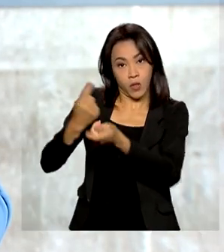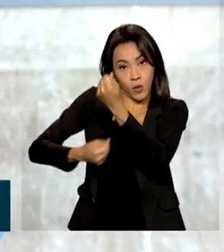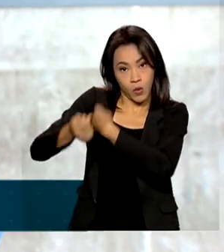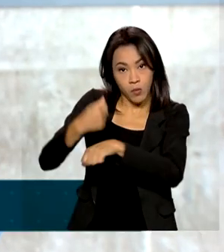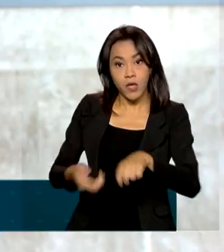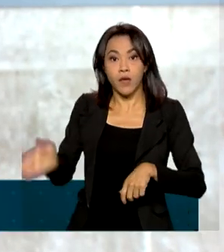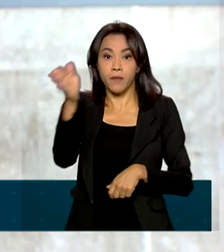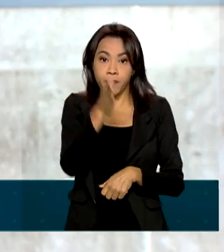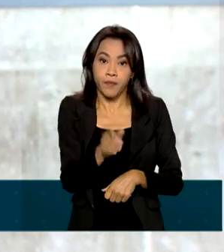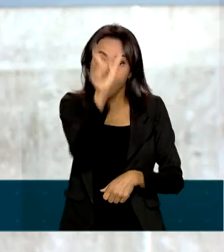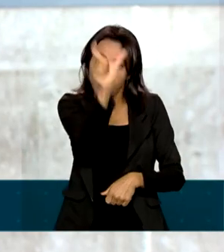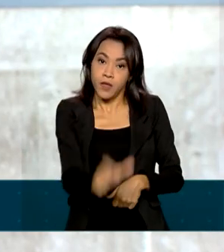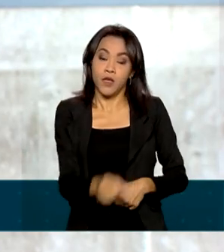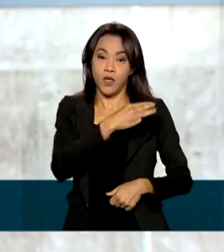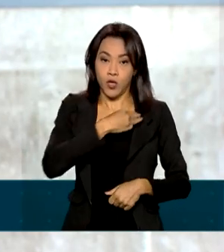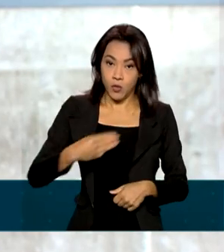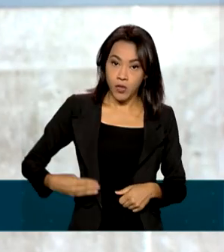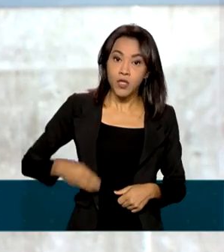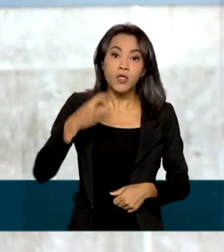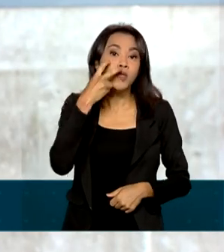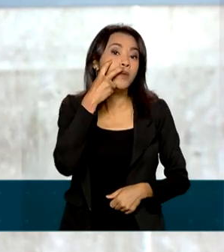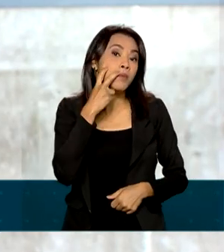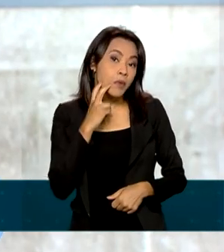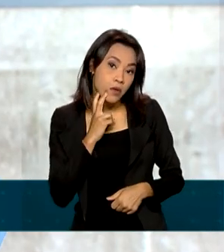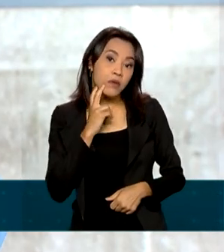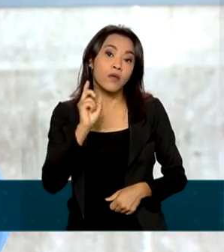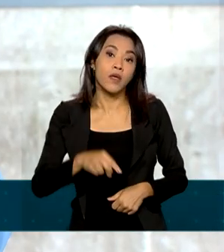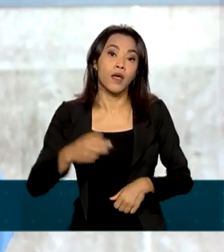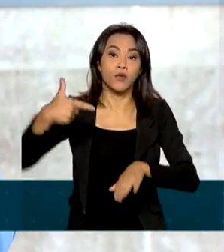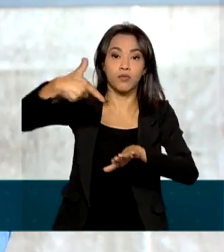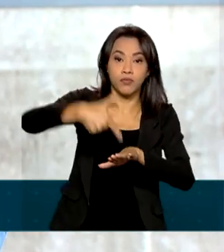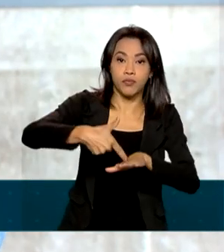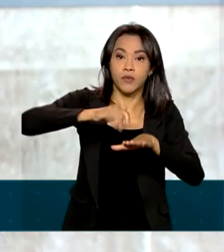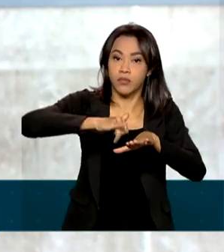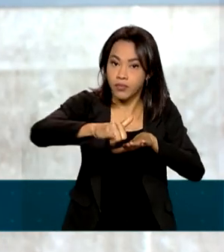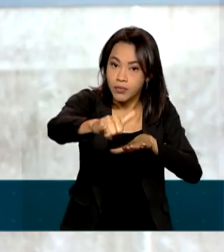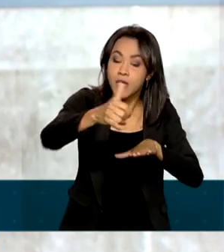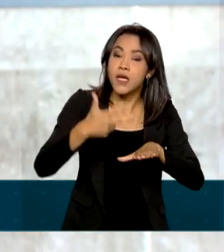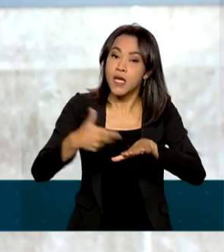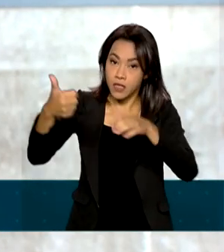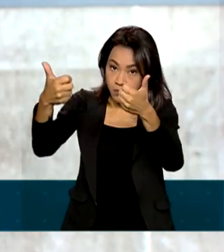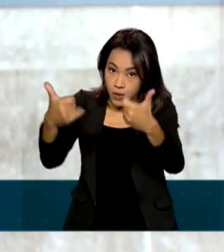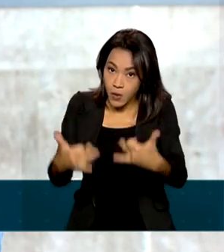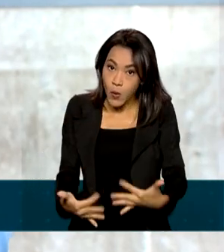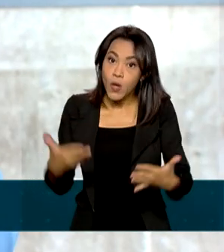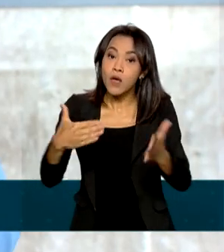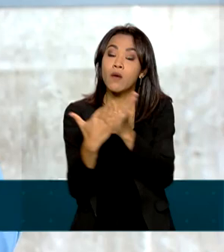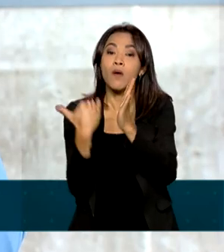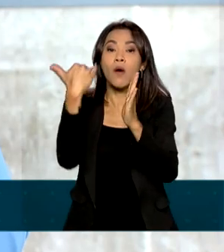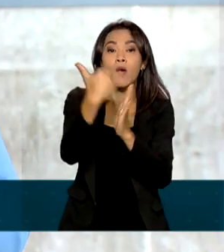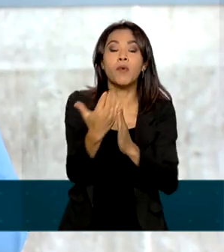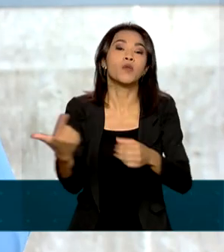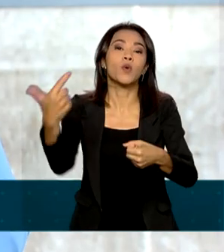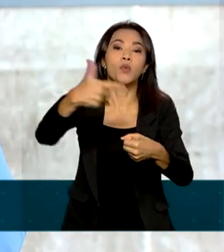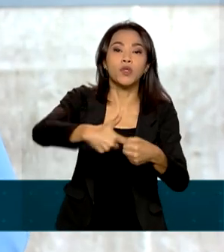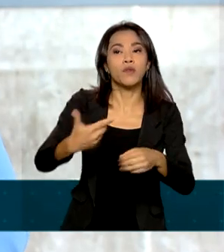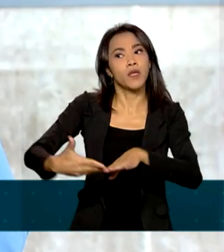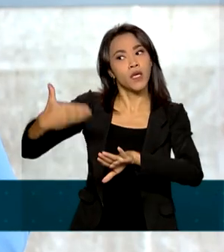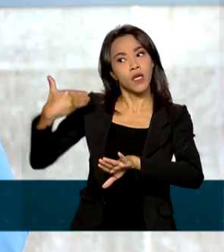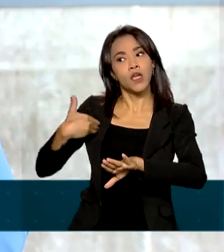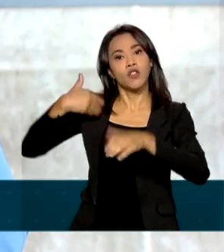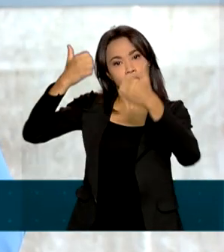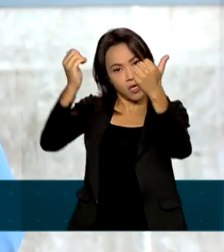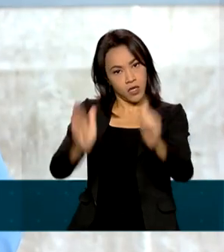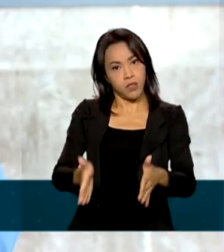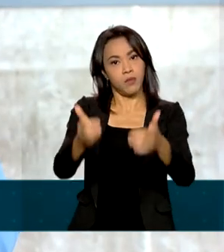o ministro Bento Ribeiro, que é o ministro de Minas e Energia, eles afirmaram que esse aumento do preço de combustíveis, como eu expliquei no início da